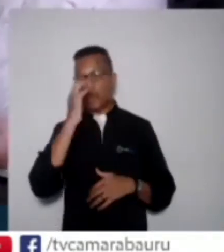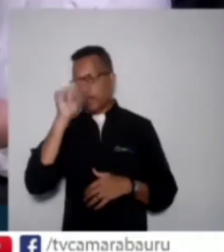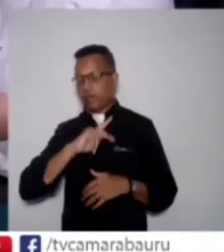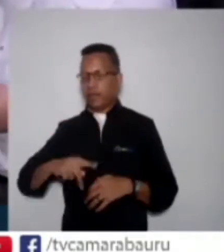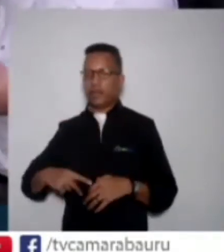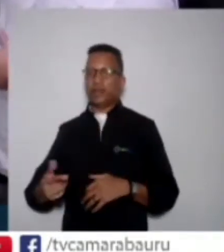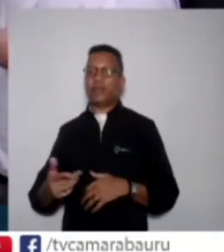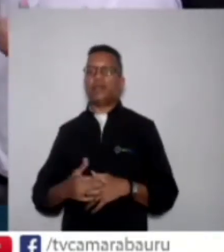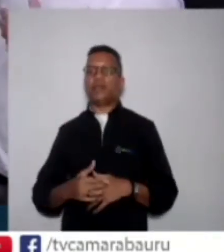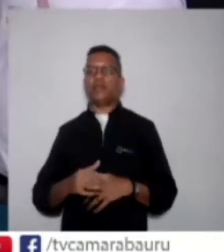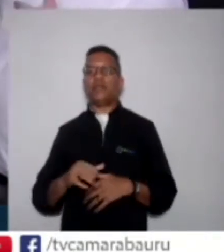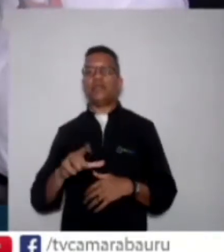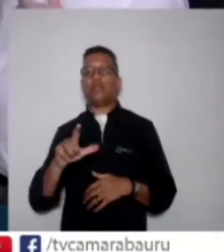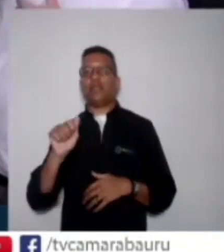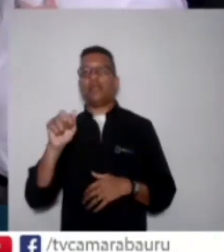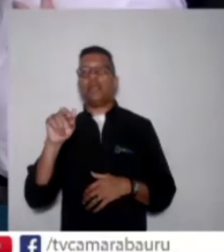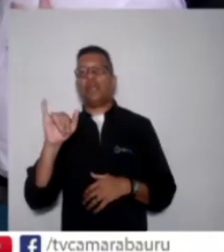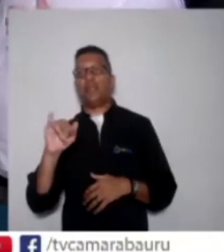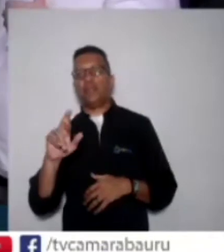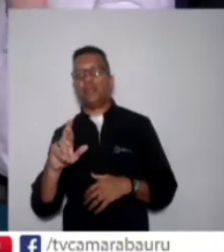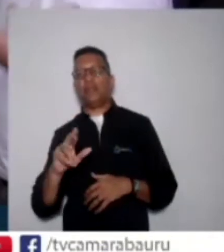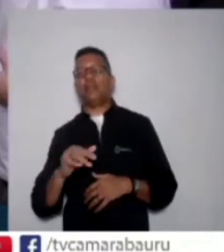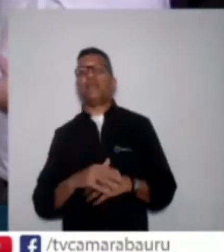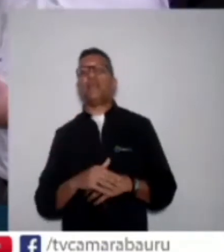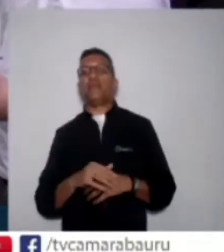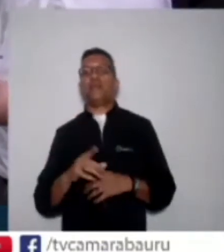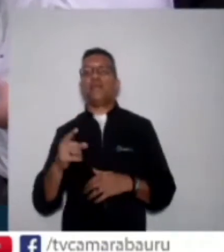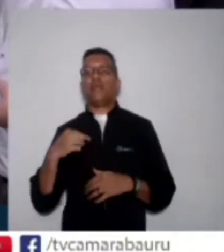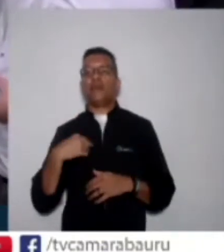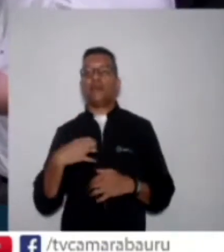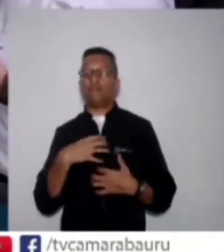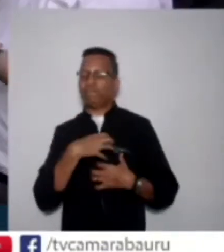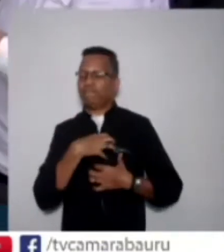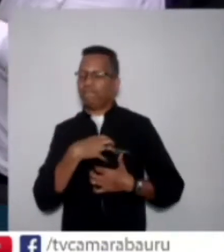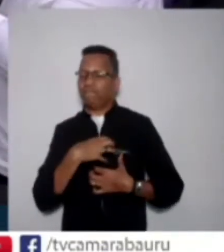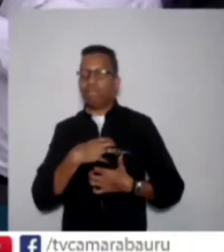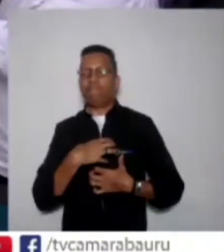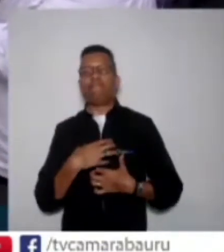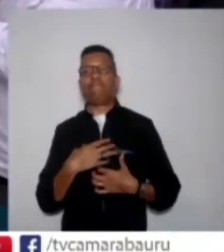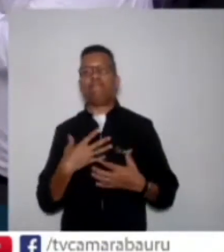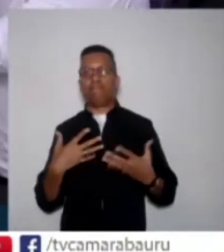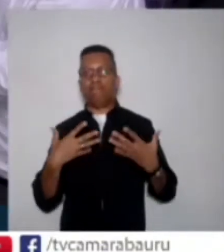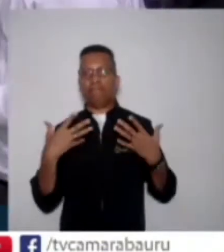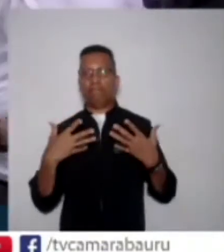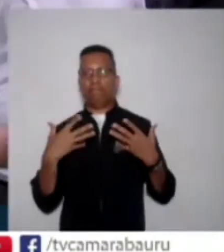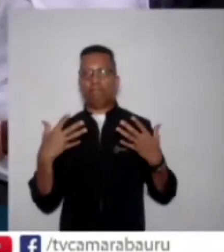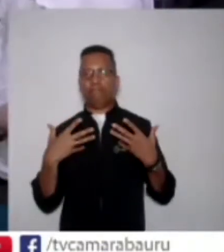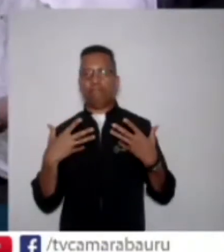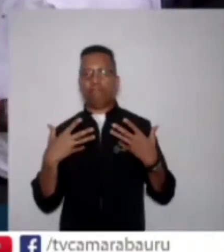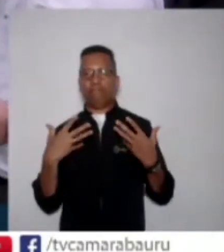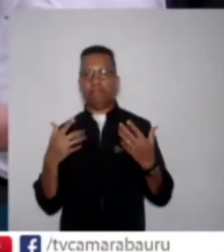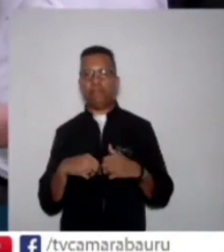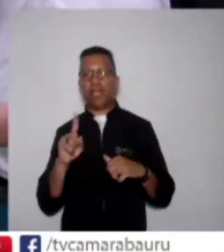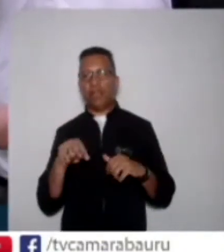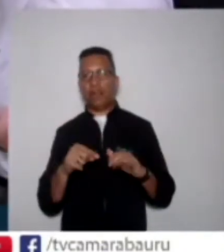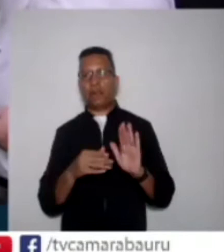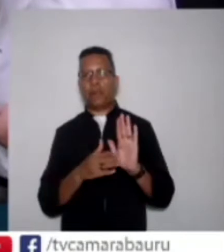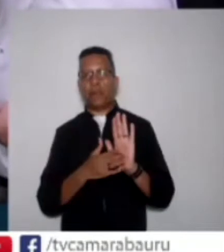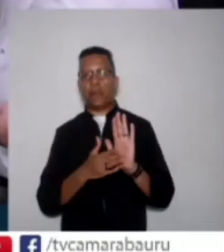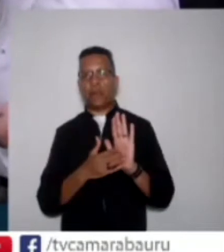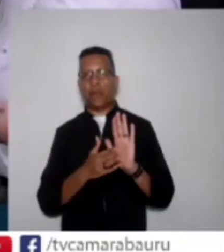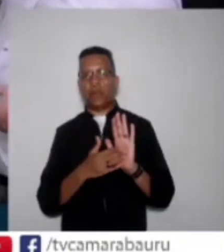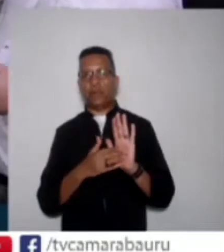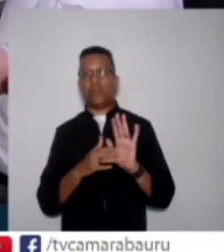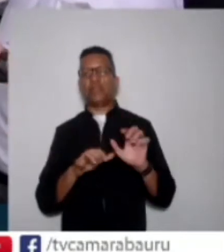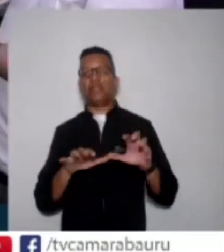Lair, é com alegria no coração que eu propus essa moção de aplauso